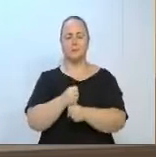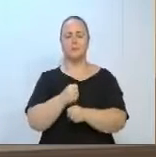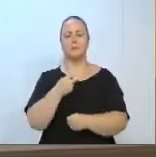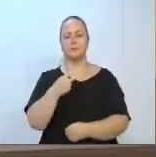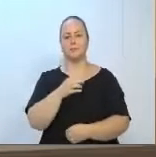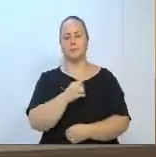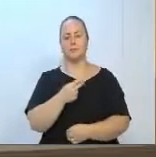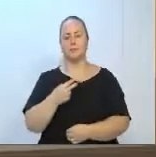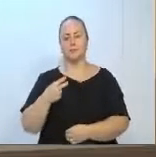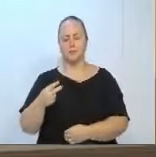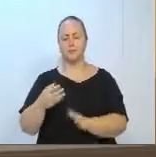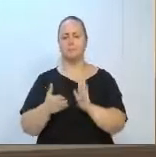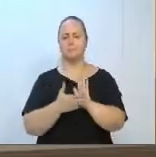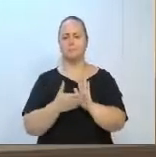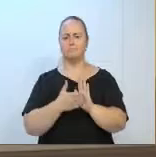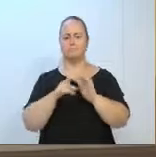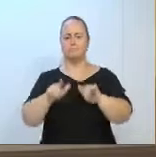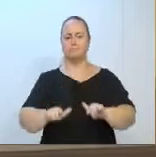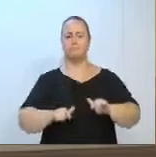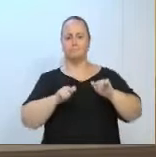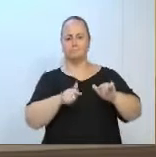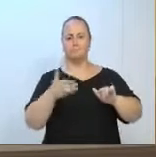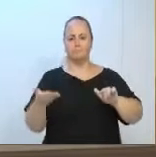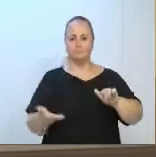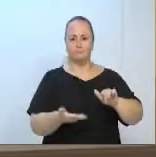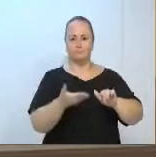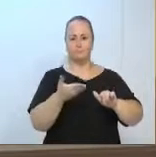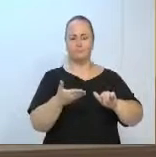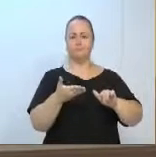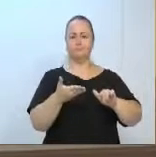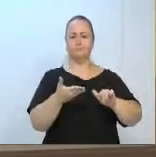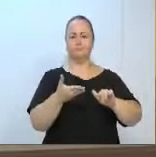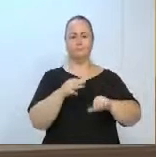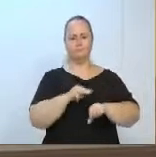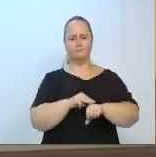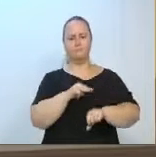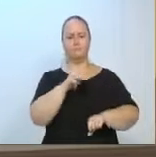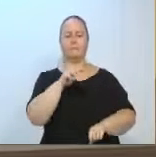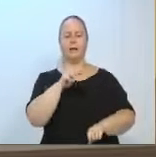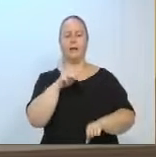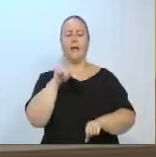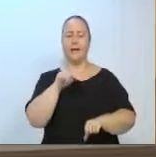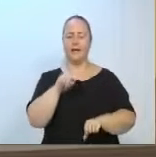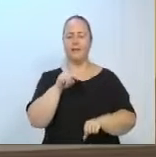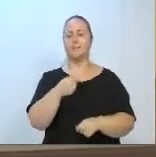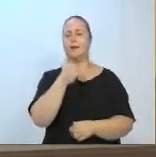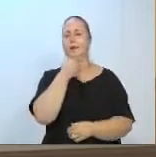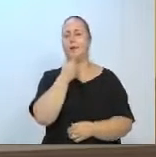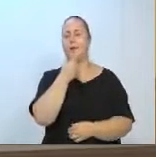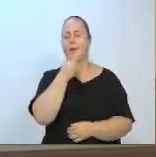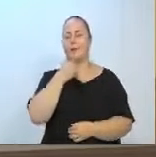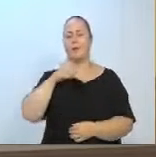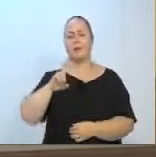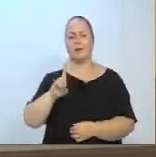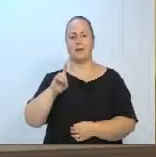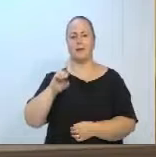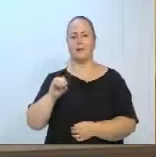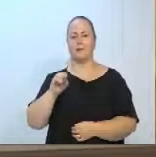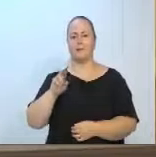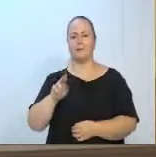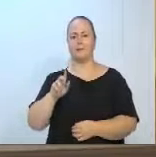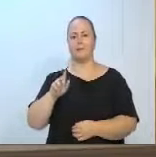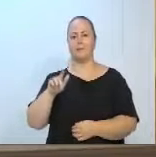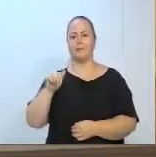através da qual propôs a entrega da comenda do mérito mestre cervejeiro Hesing Rosling ao senhor Douglas Melro